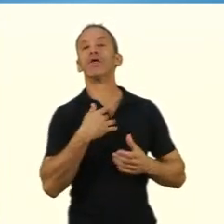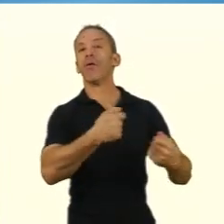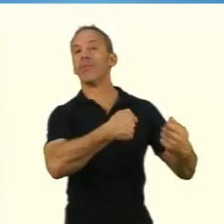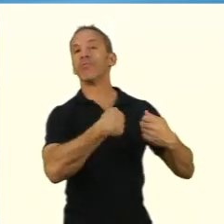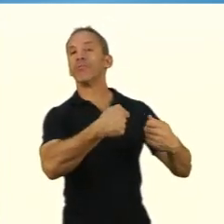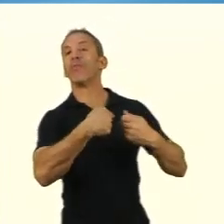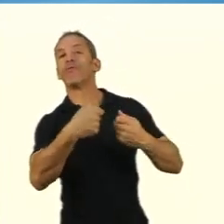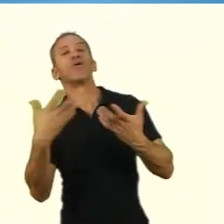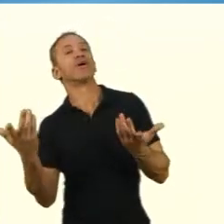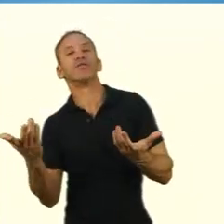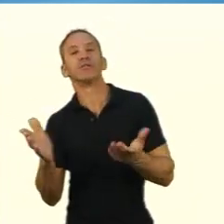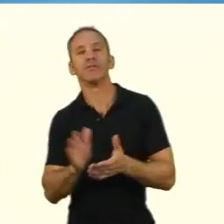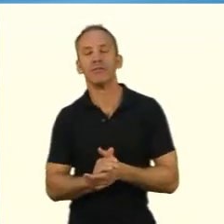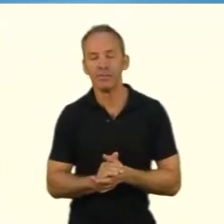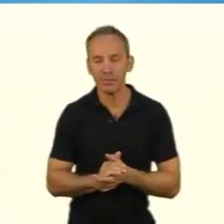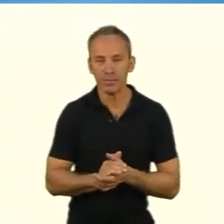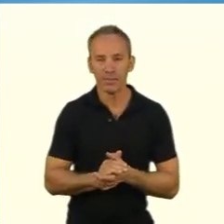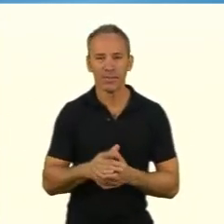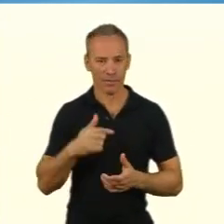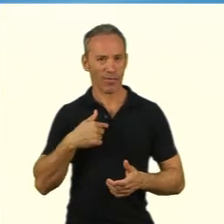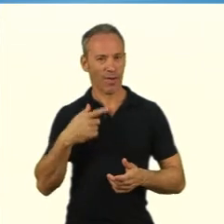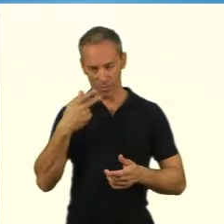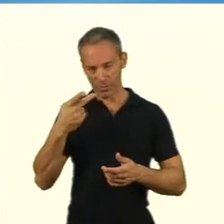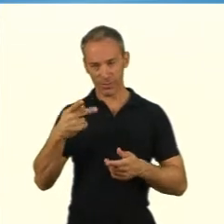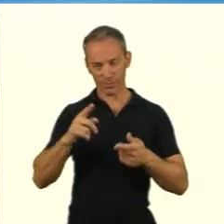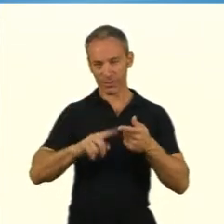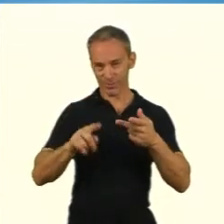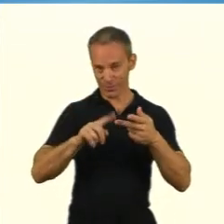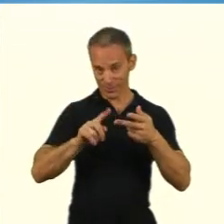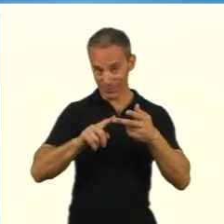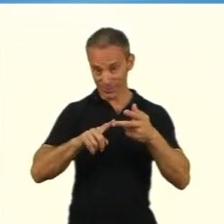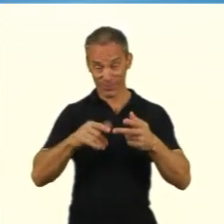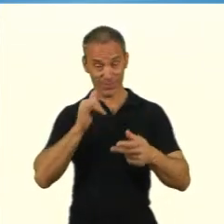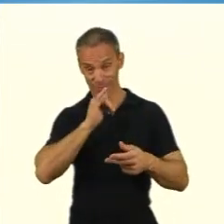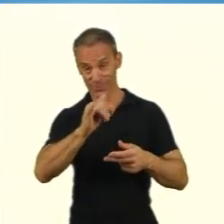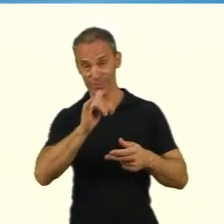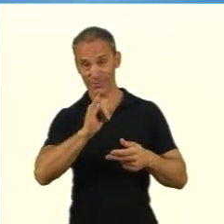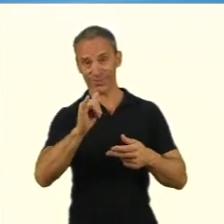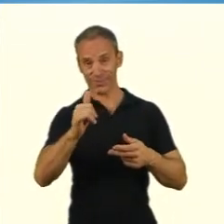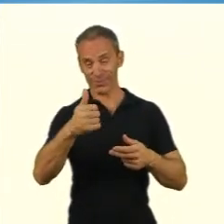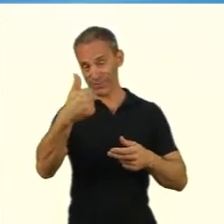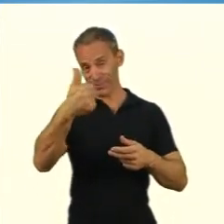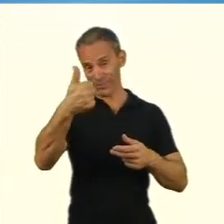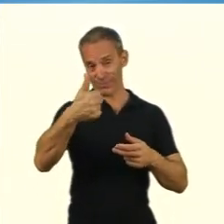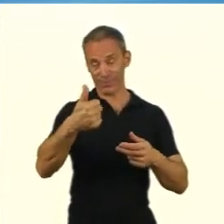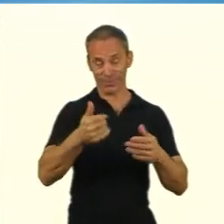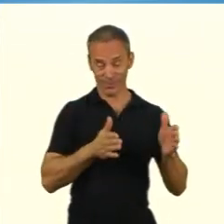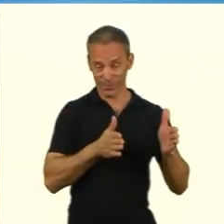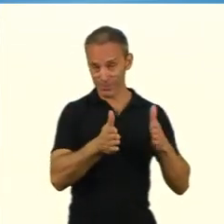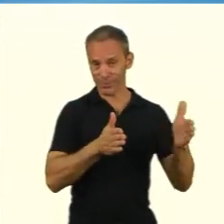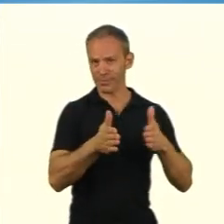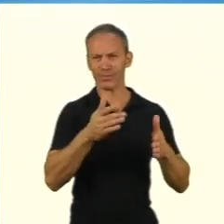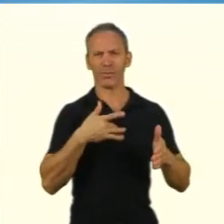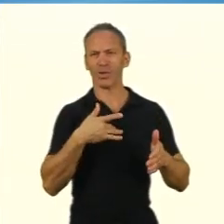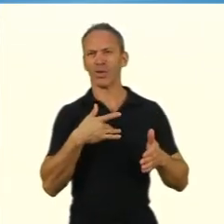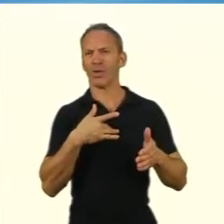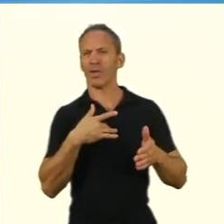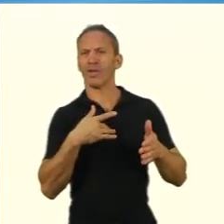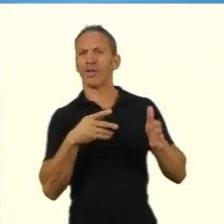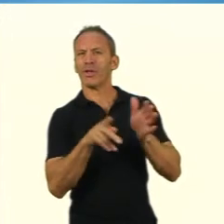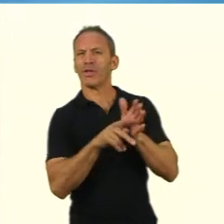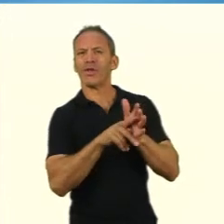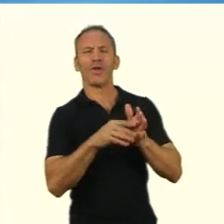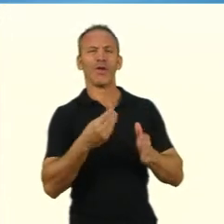a partir daquilo ali. E como eu disse no vídeo anterior, nós somos investigativos por natureza. Por natureza, perfeito. Então, existem